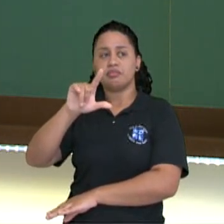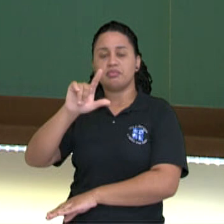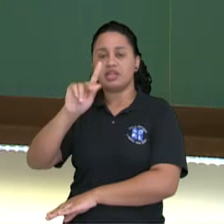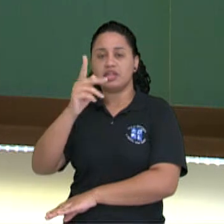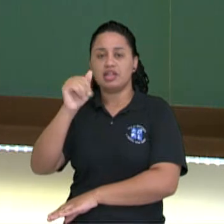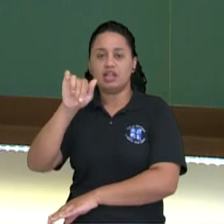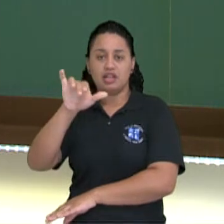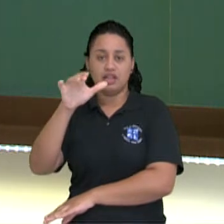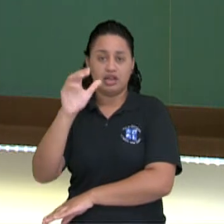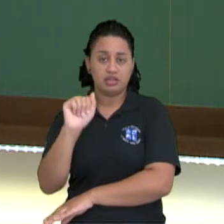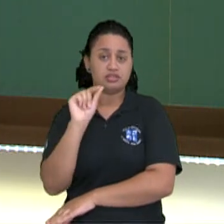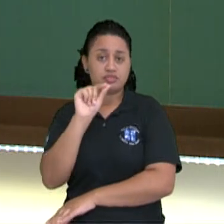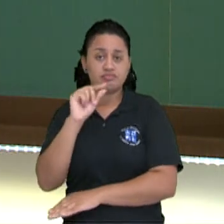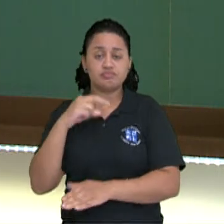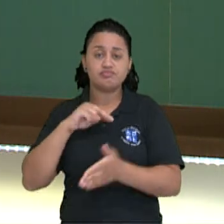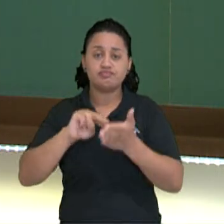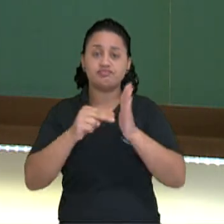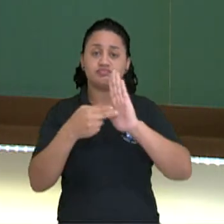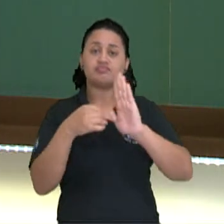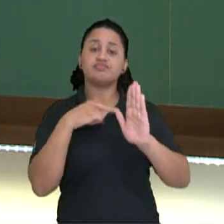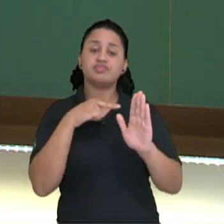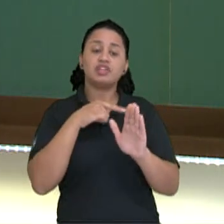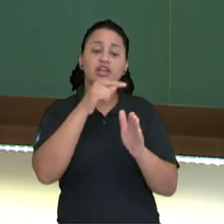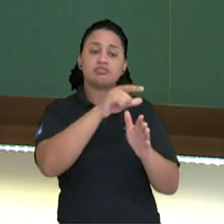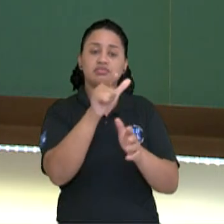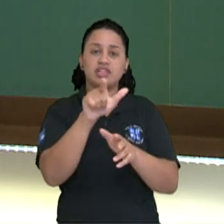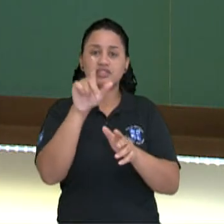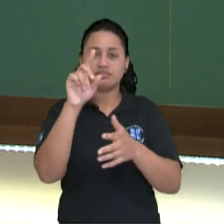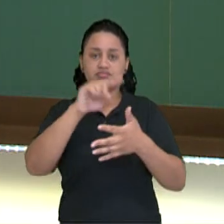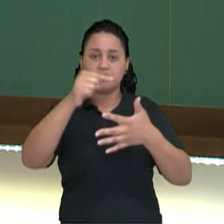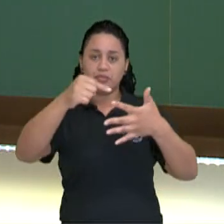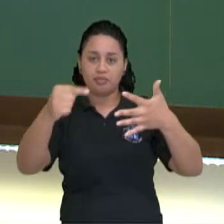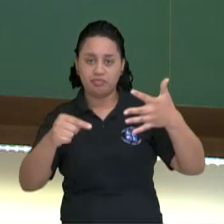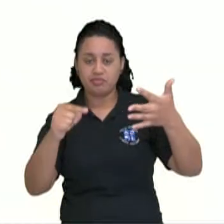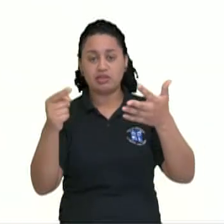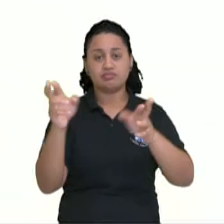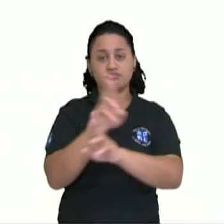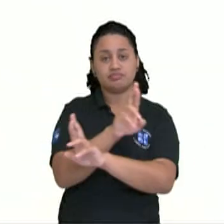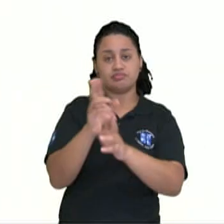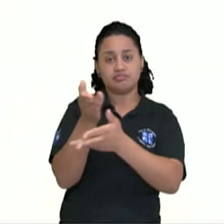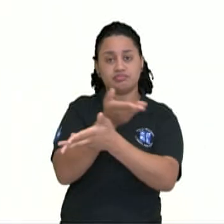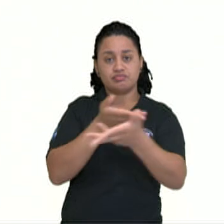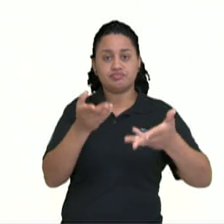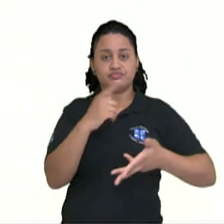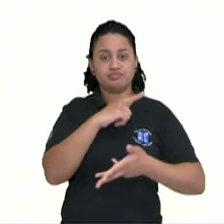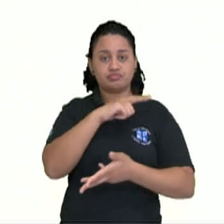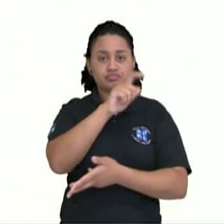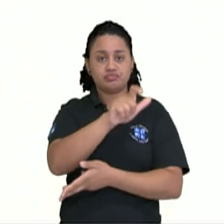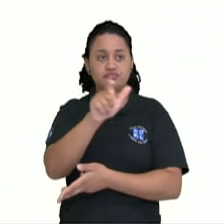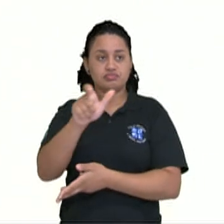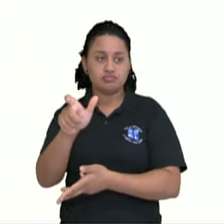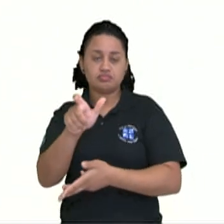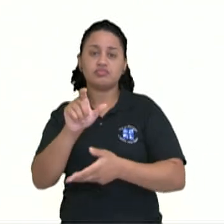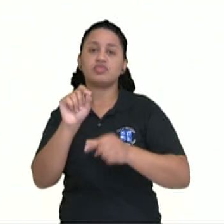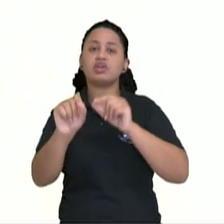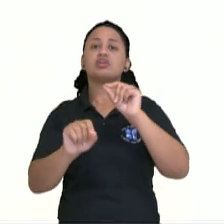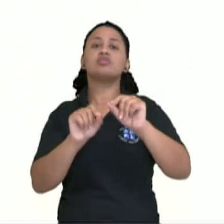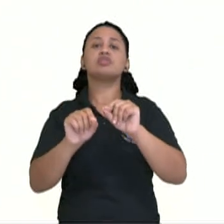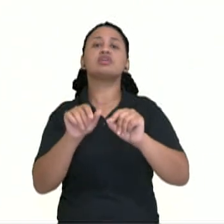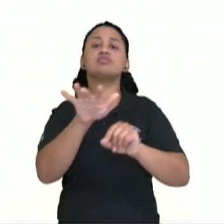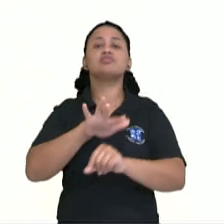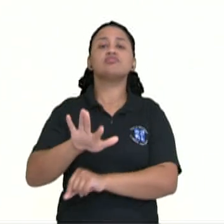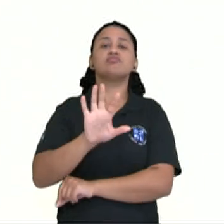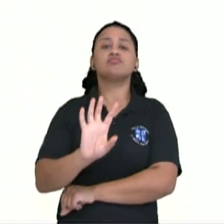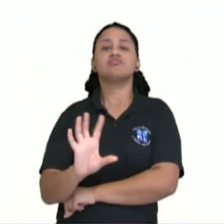que se estabelece entre os elementos da própria obra, tá? Então, dentro da obra, os fatos,